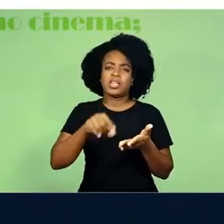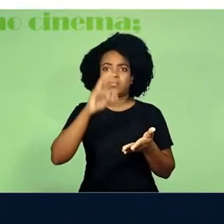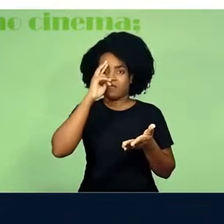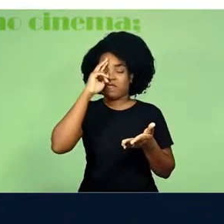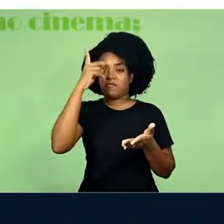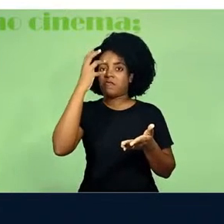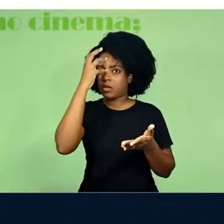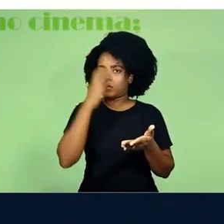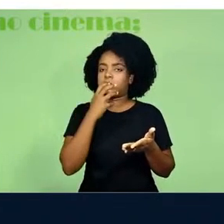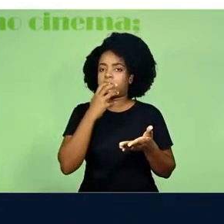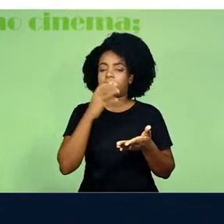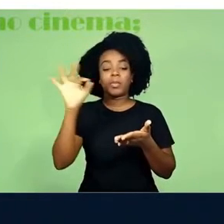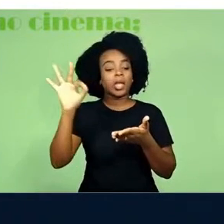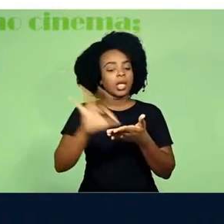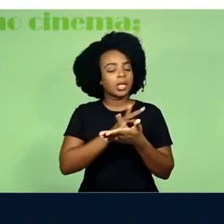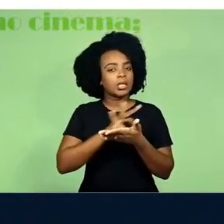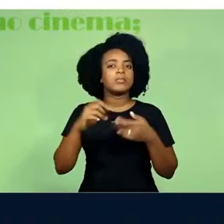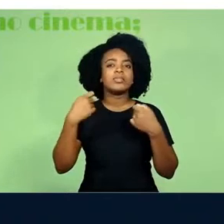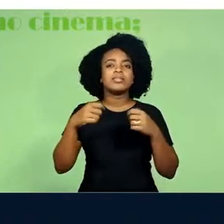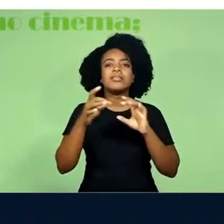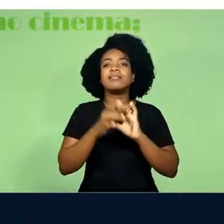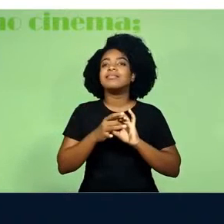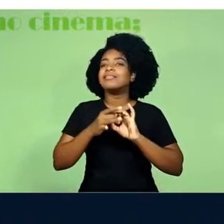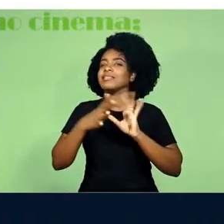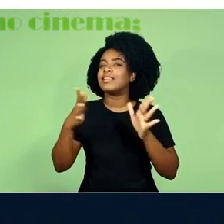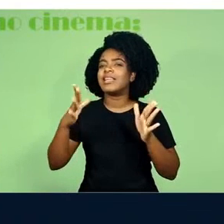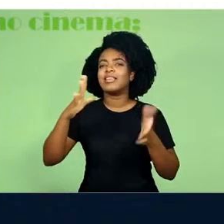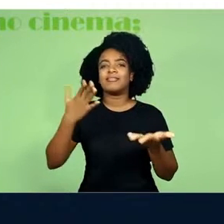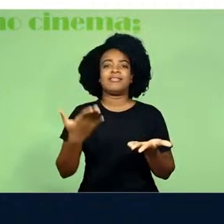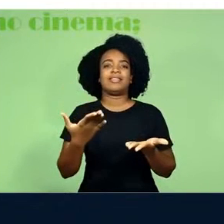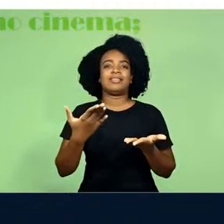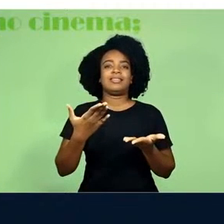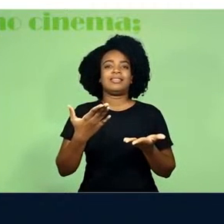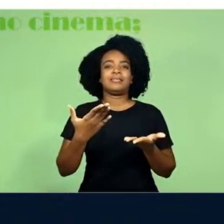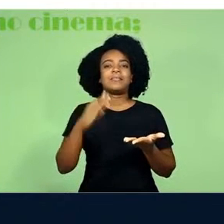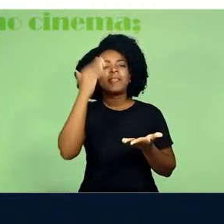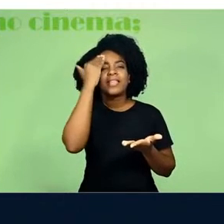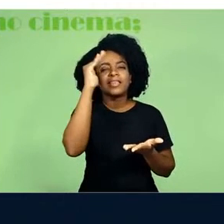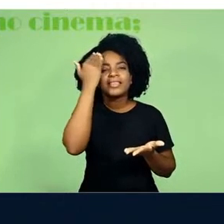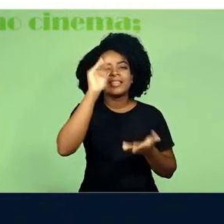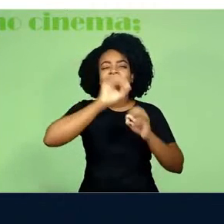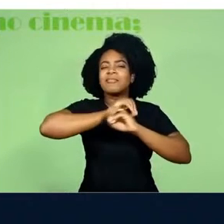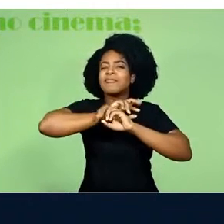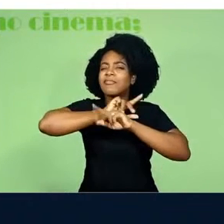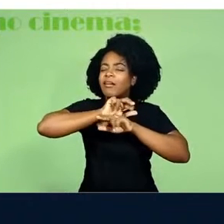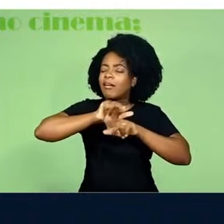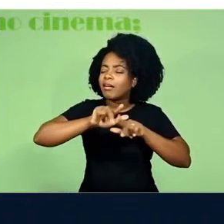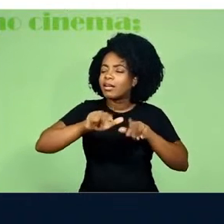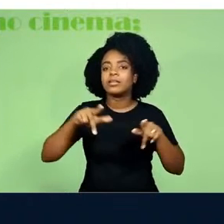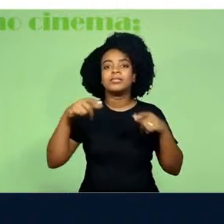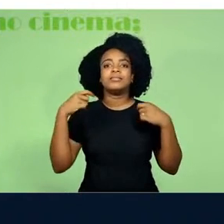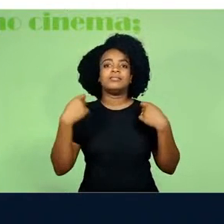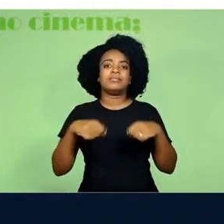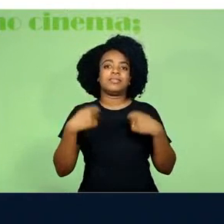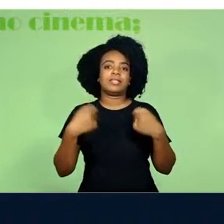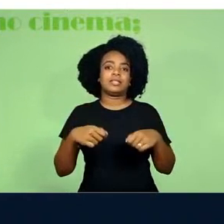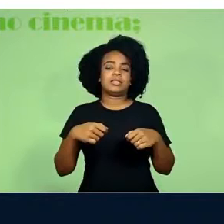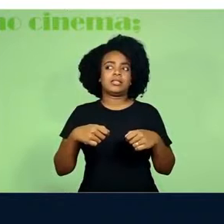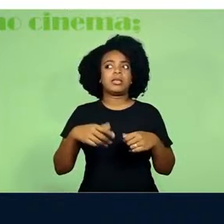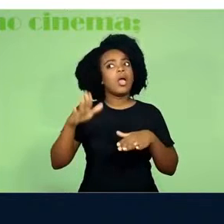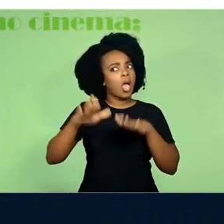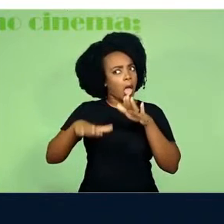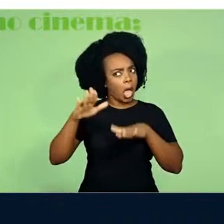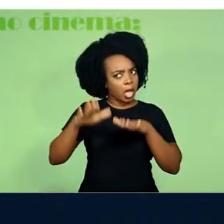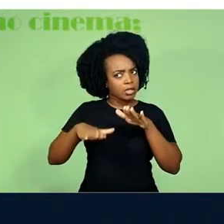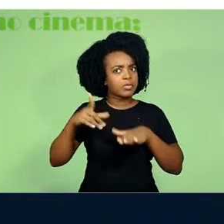para uma crítica. Ela sempre tem que estar aberta a outras interpretações do filme. Lógico que há interpretações impossíveis, mas também